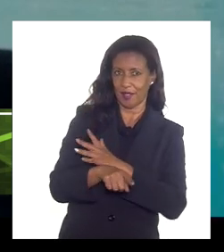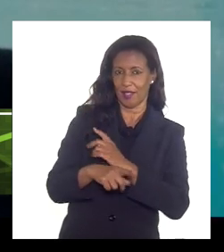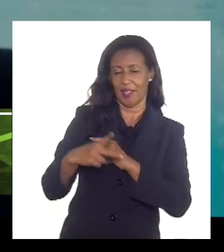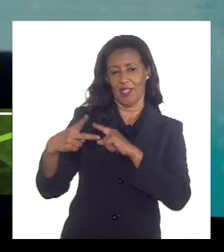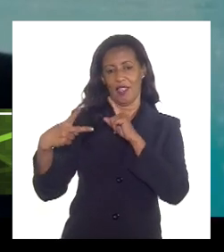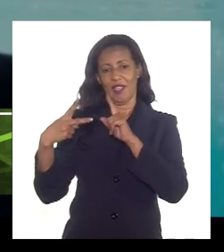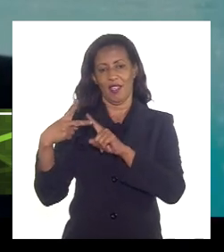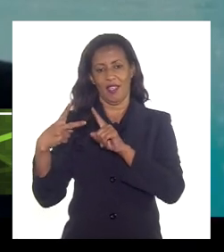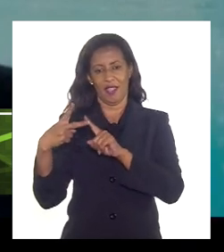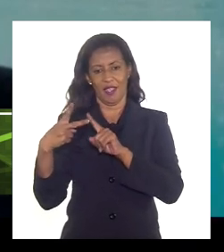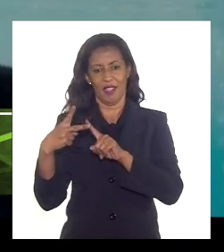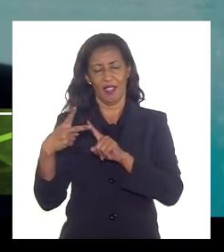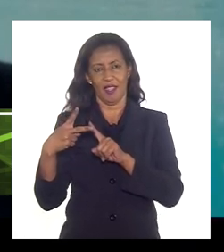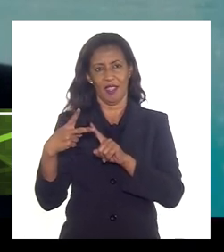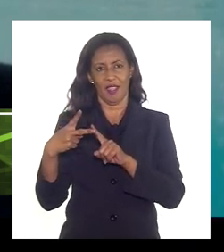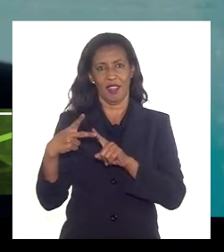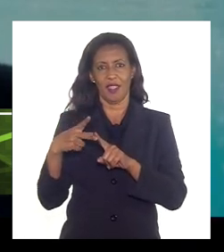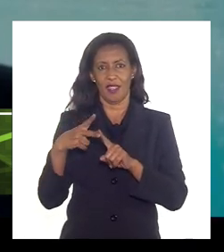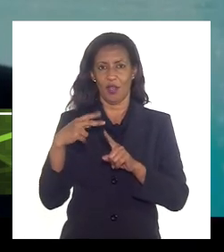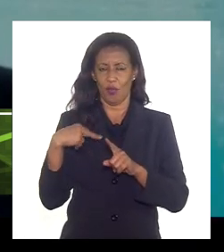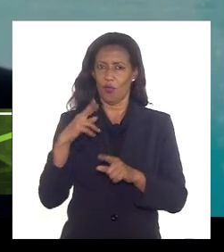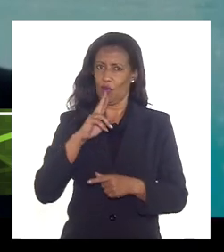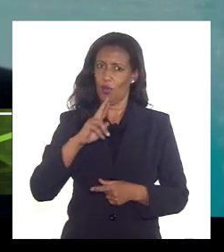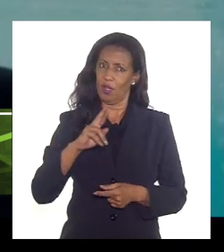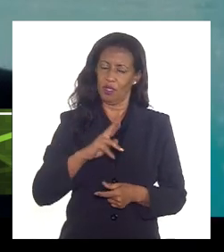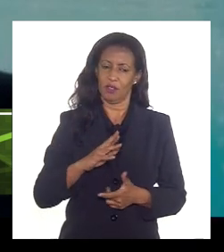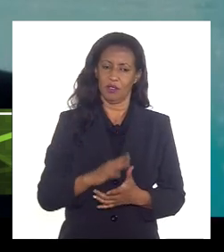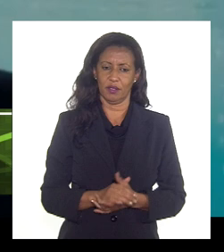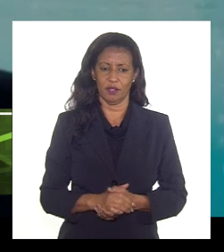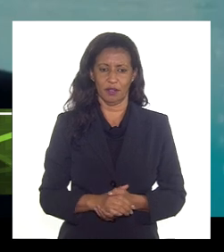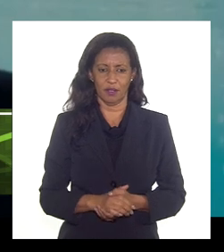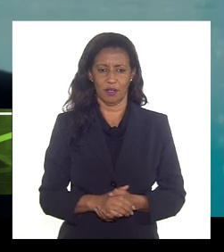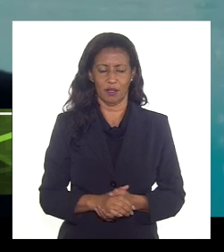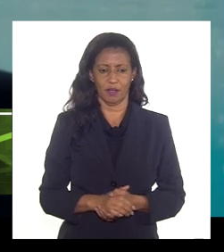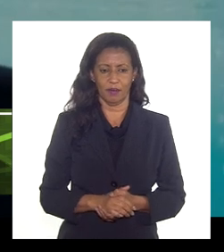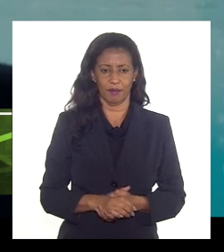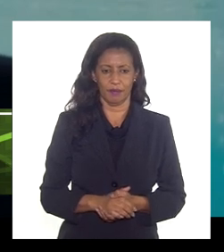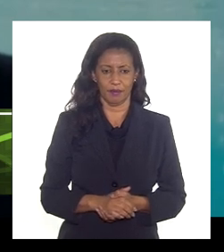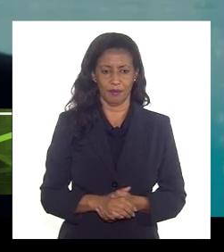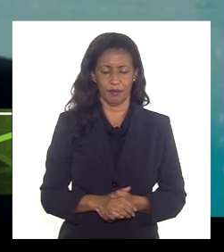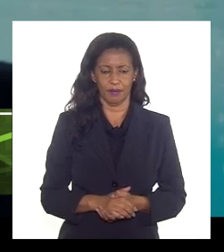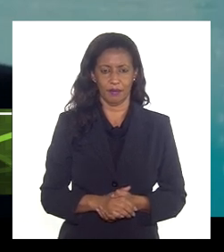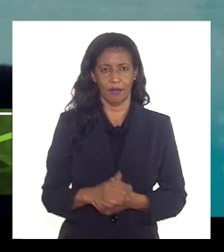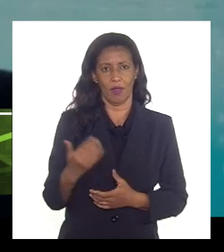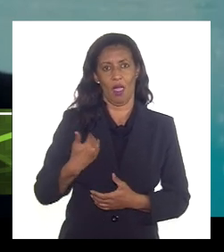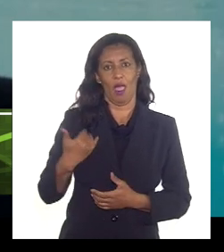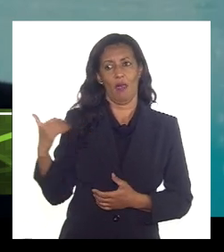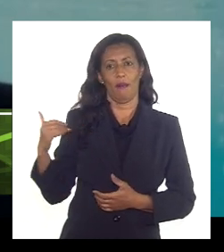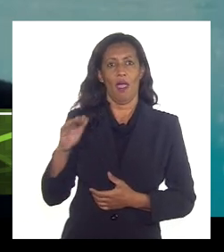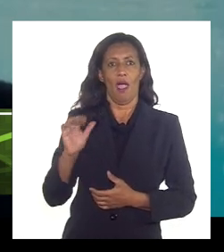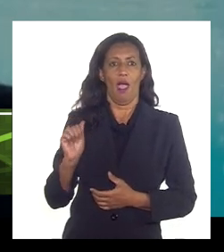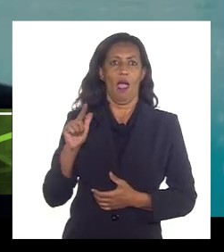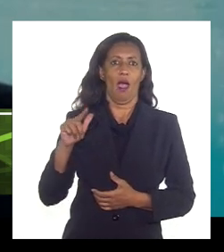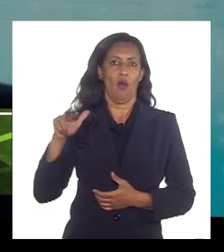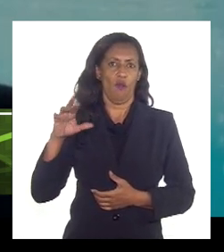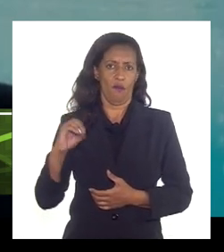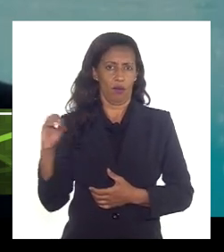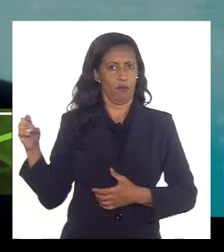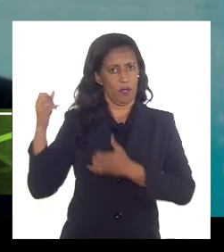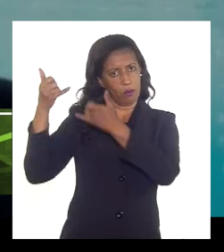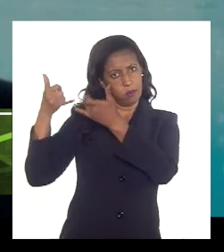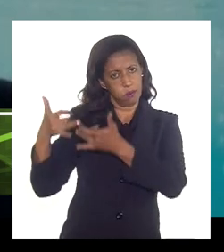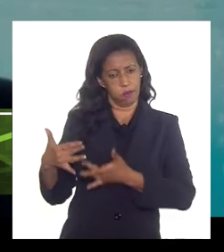vou responder alguns pontos mas vou deixar a maior parte dela para o meu colega Álvaro que ele vai detalhar um pouco mais na sequência tá bom